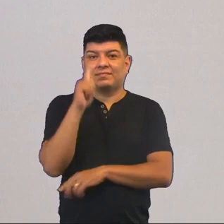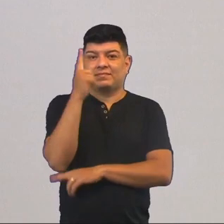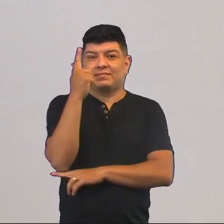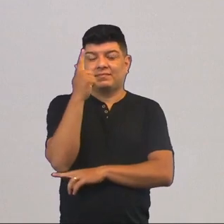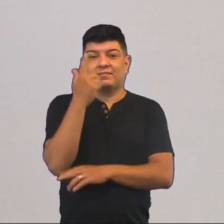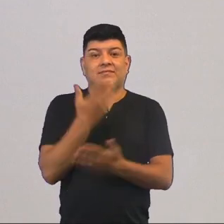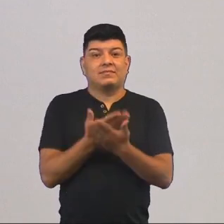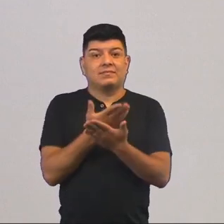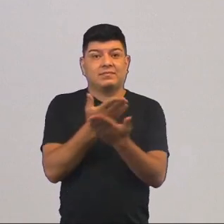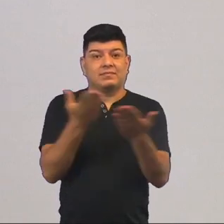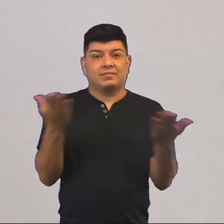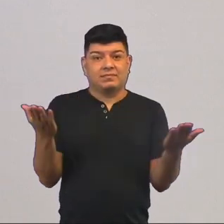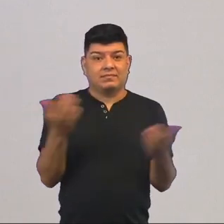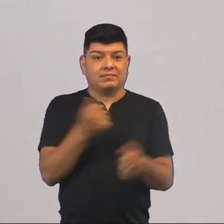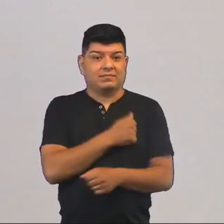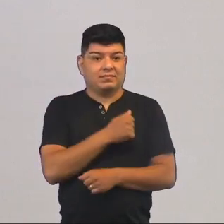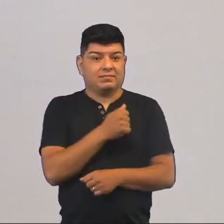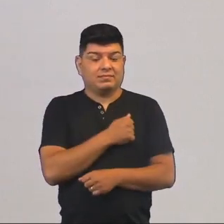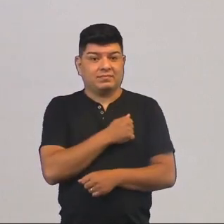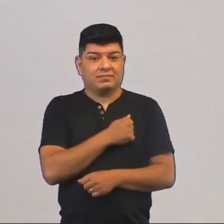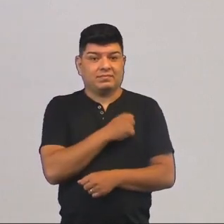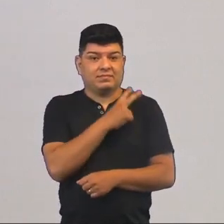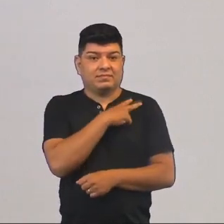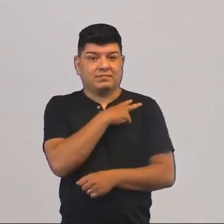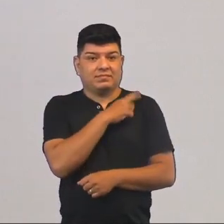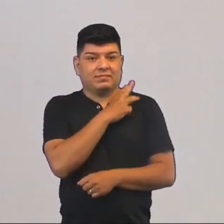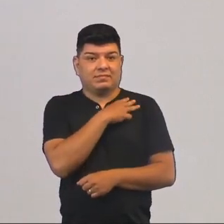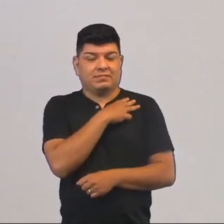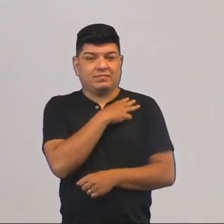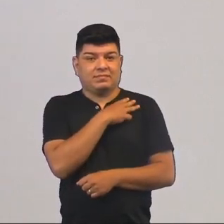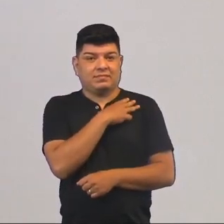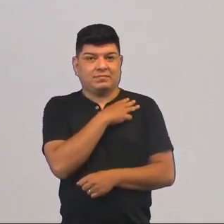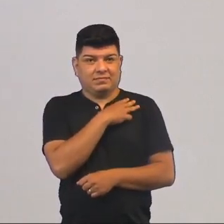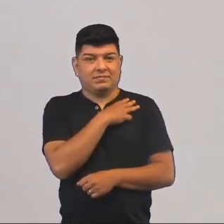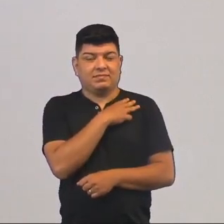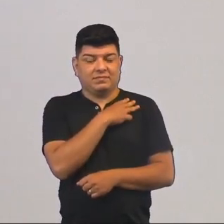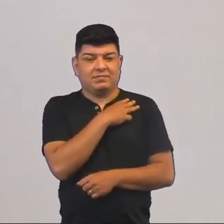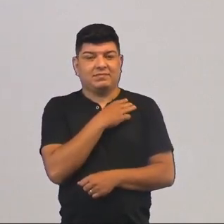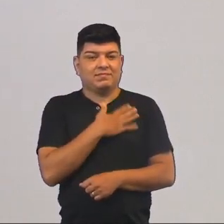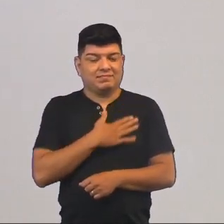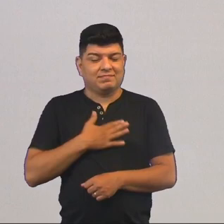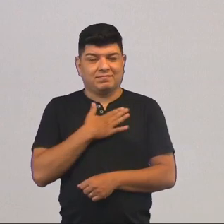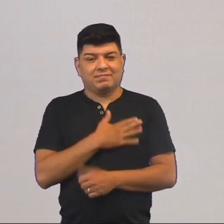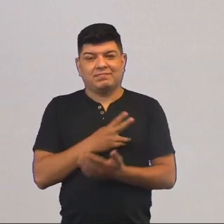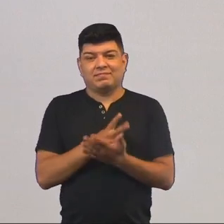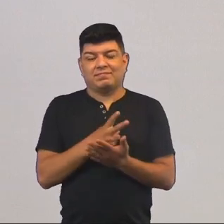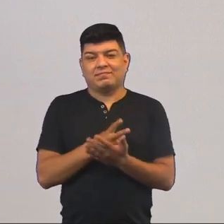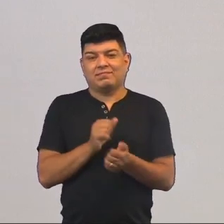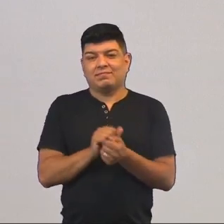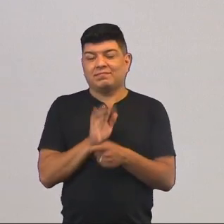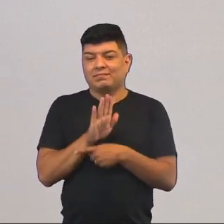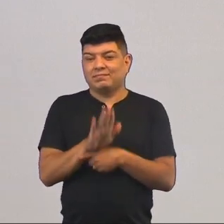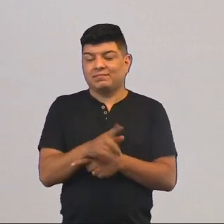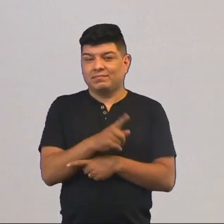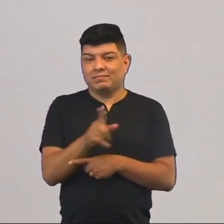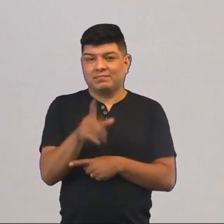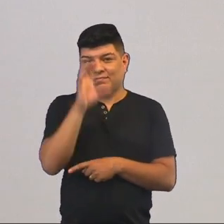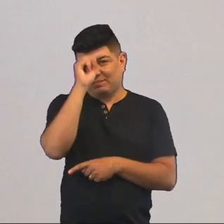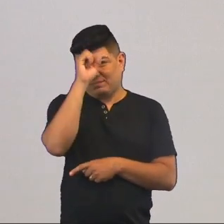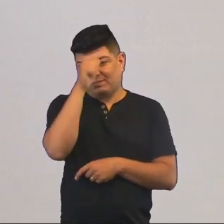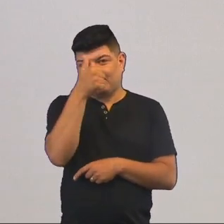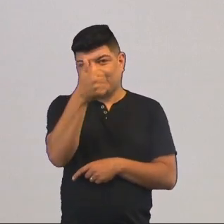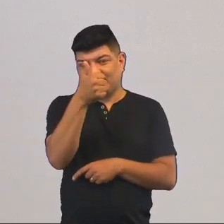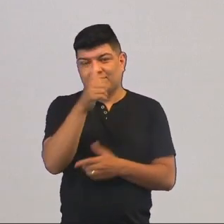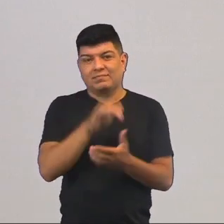Esta aula é para você, aluno da segunda série do Ensino Médio e é um prazer estar aqui contribuindo com a sua